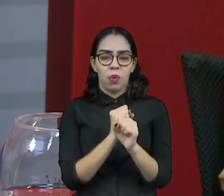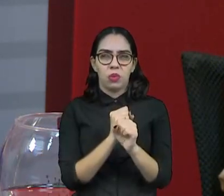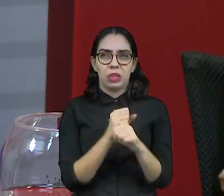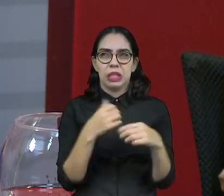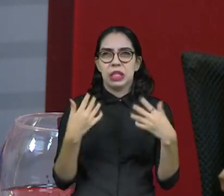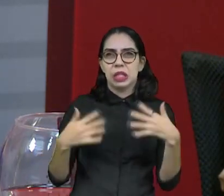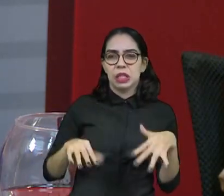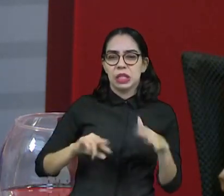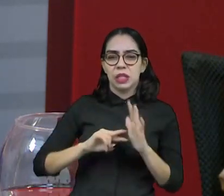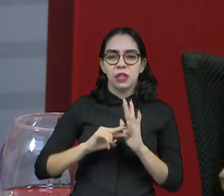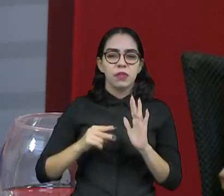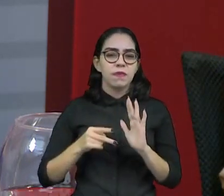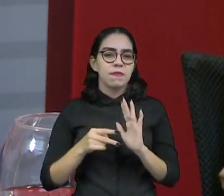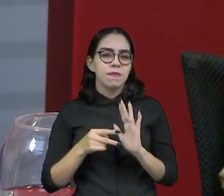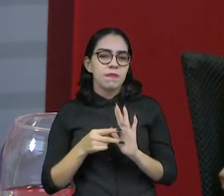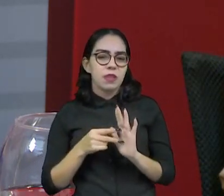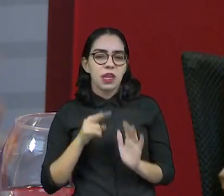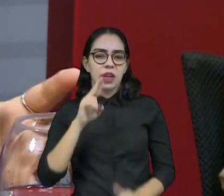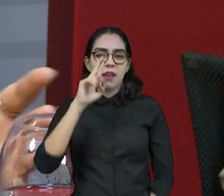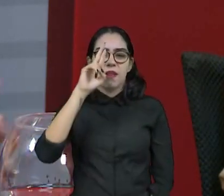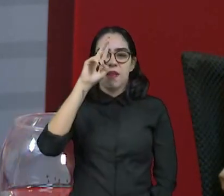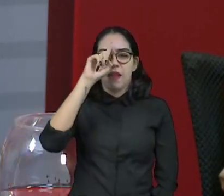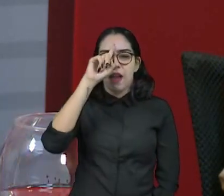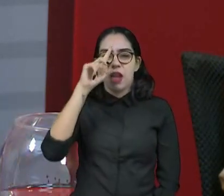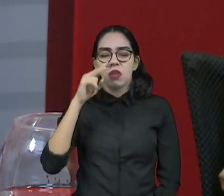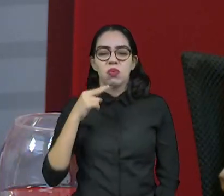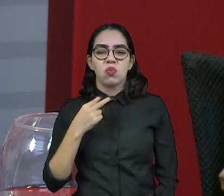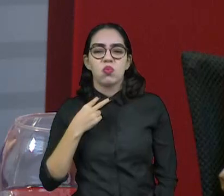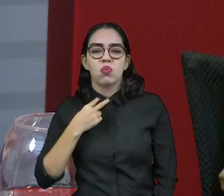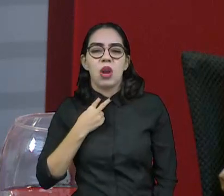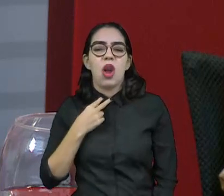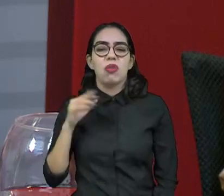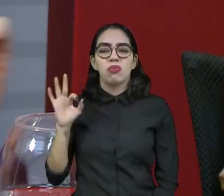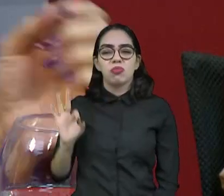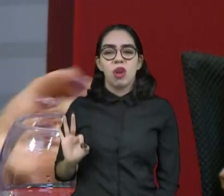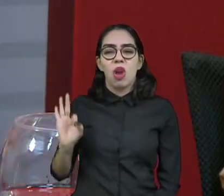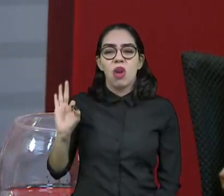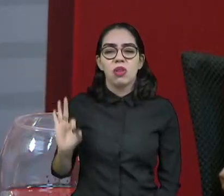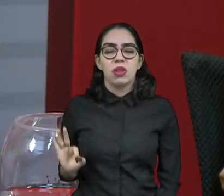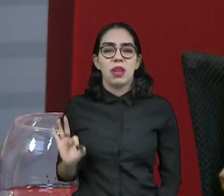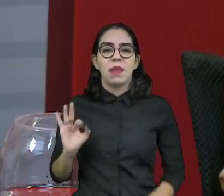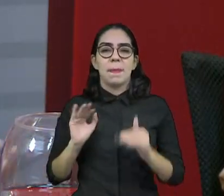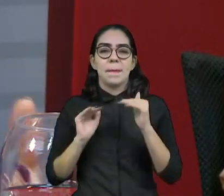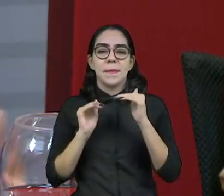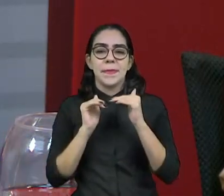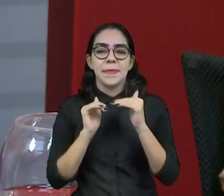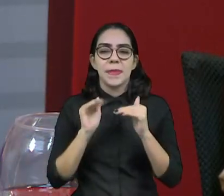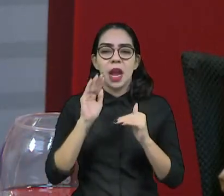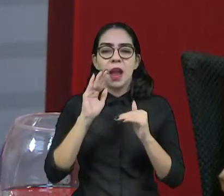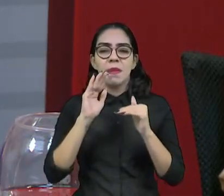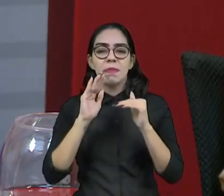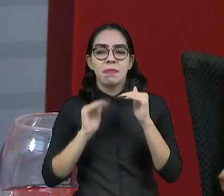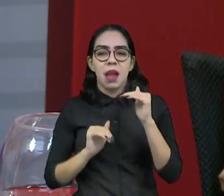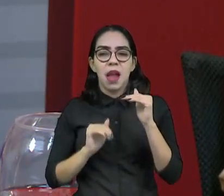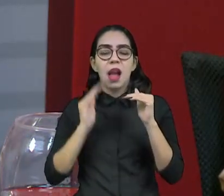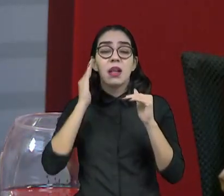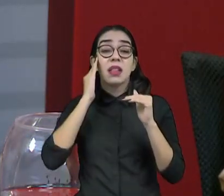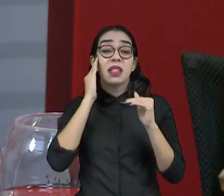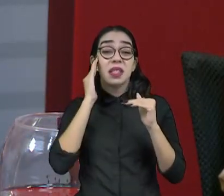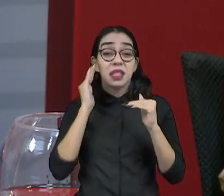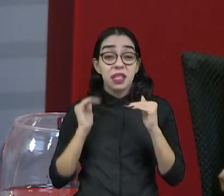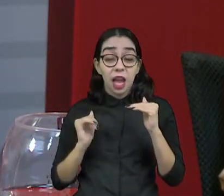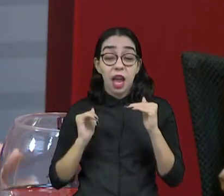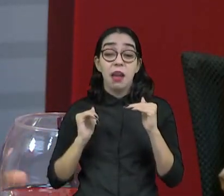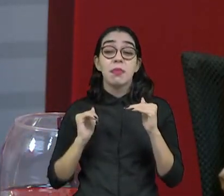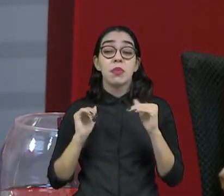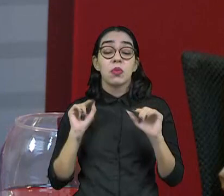coisa errada com essas pesquisas? Não pode? A margem de erro, então, a margem de erro as pessoas conhecem, ouvem muito na mídia, né? E a gente